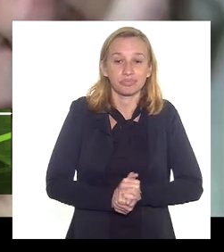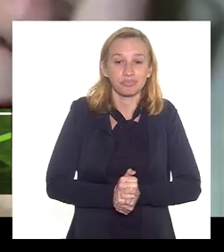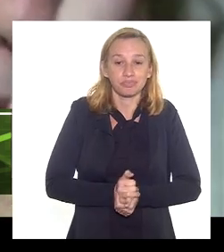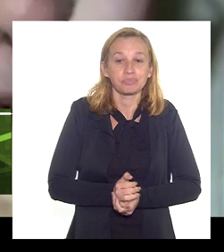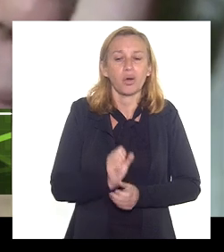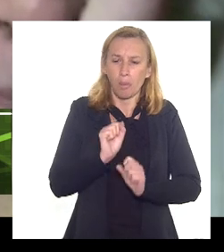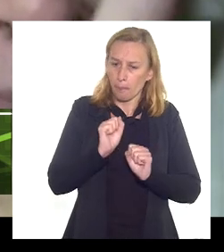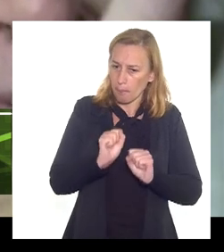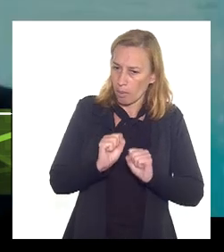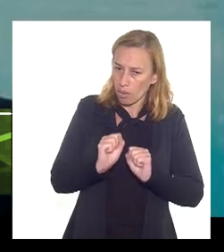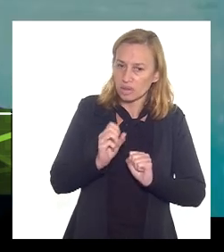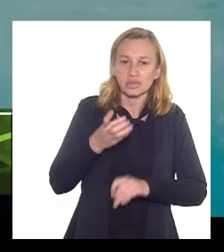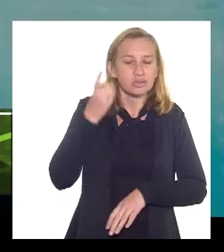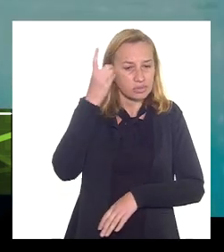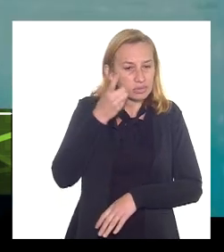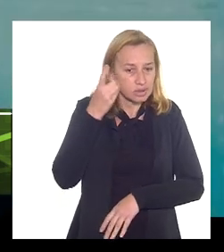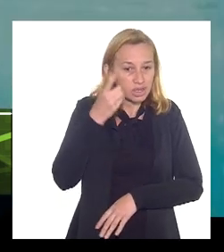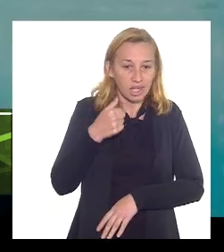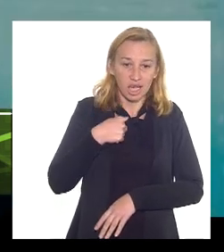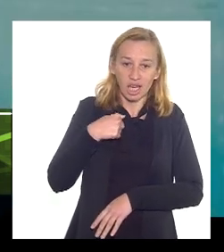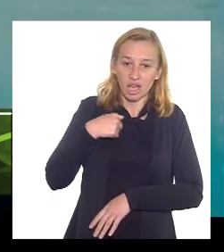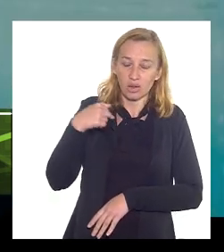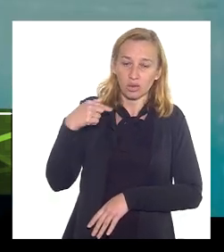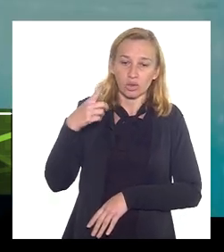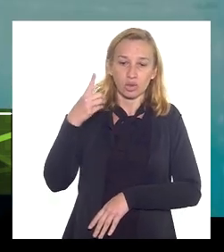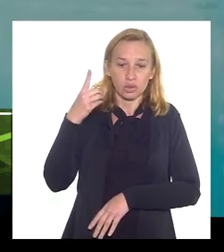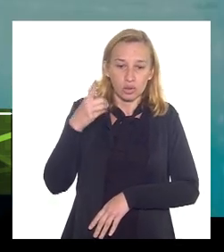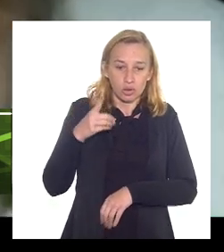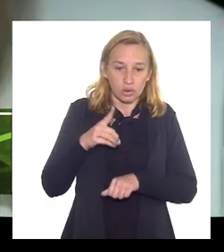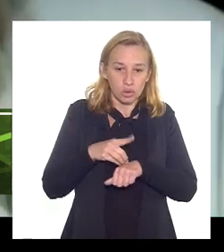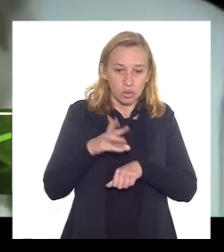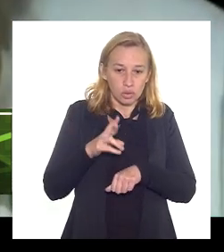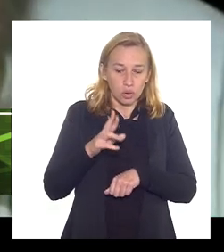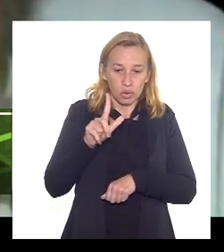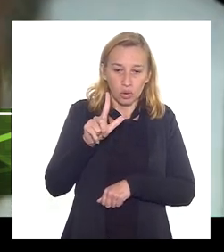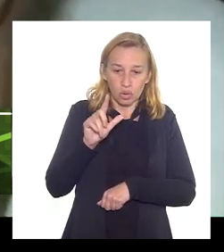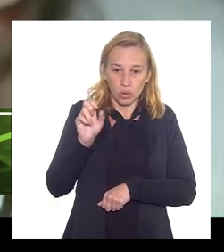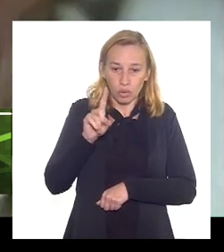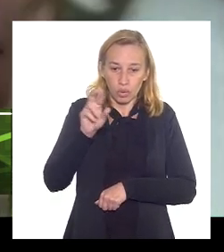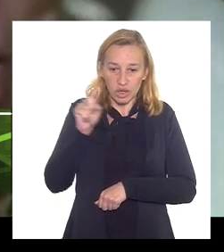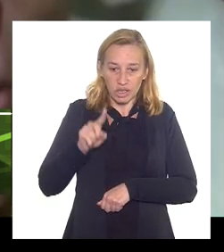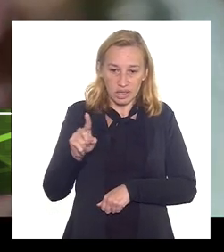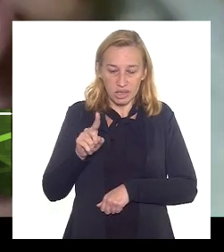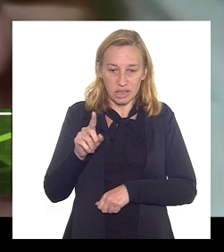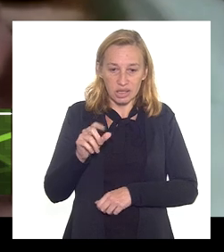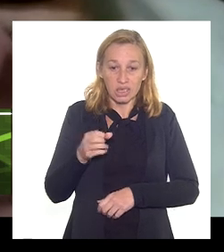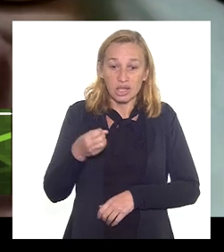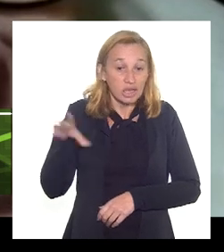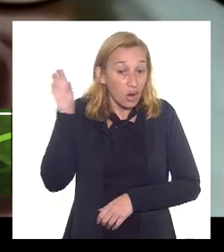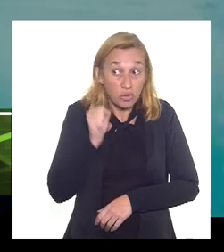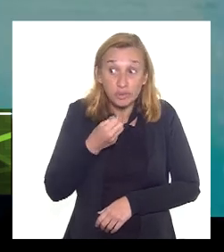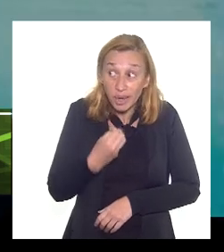pois não deputado não doutor Luiz está me ouvindo bem